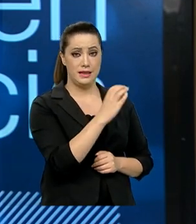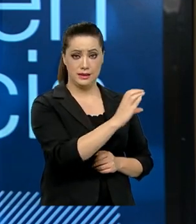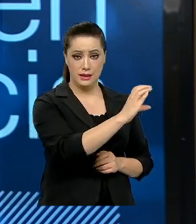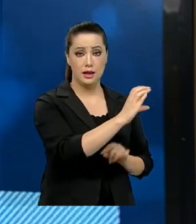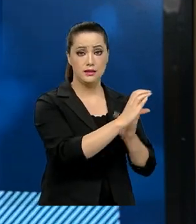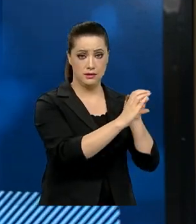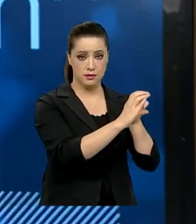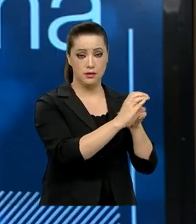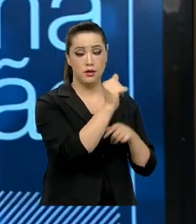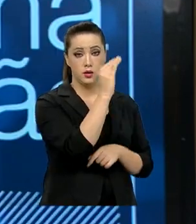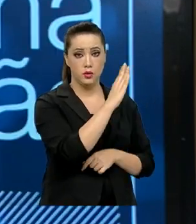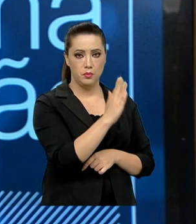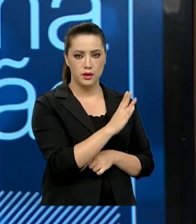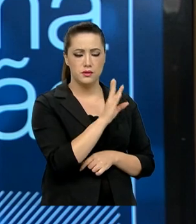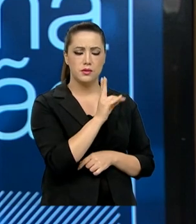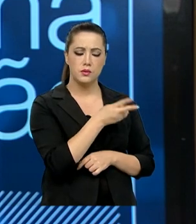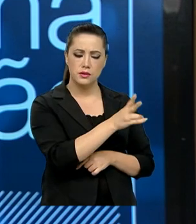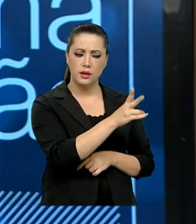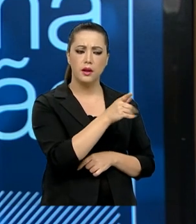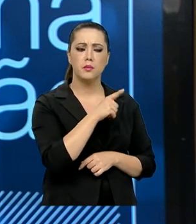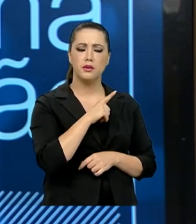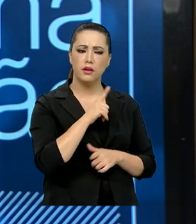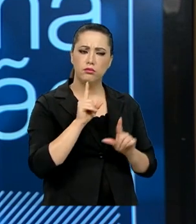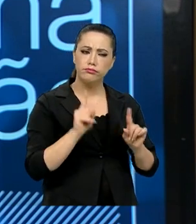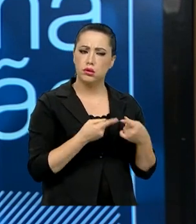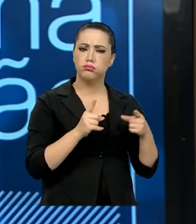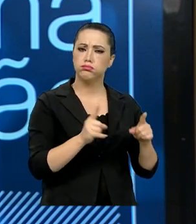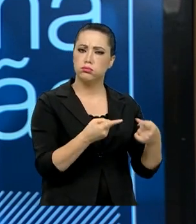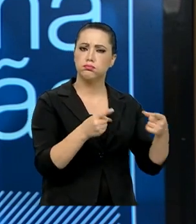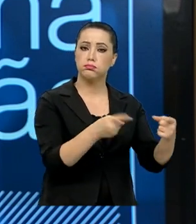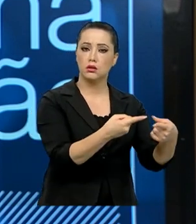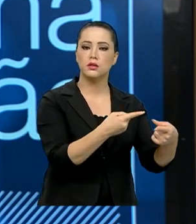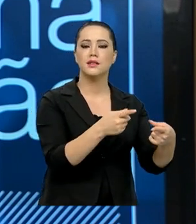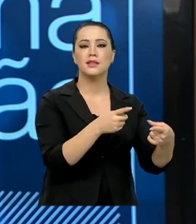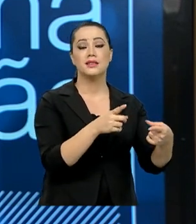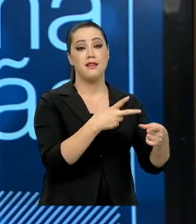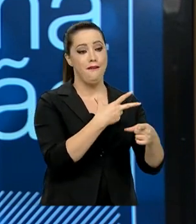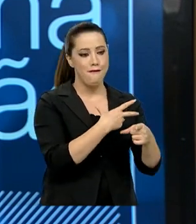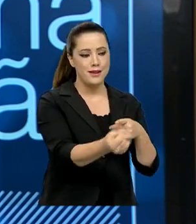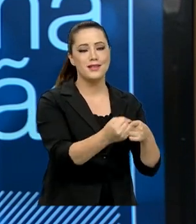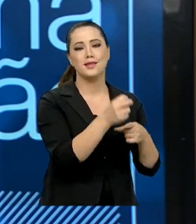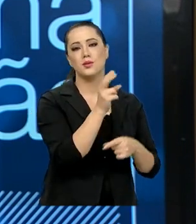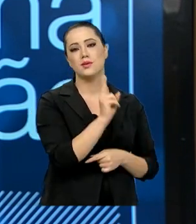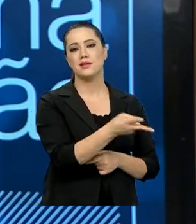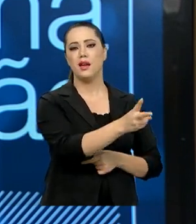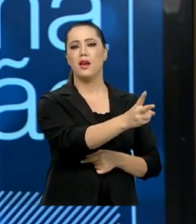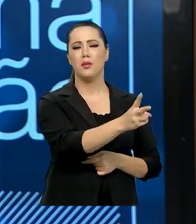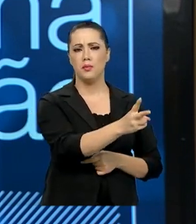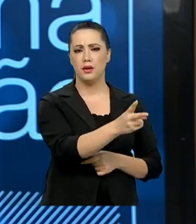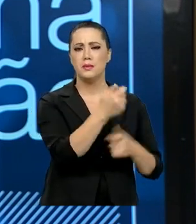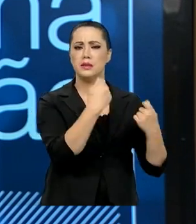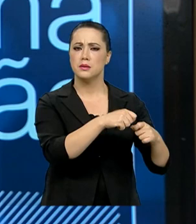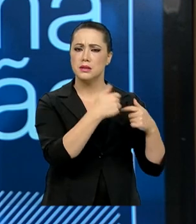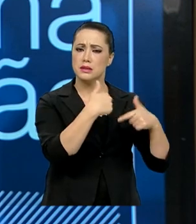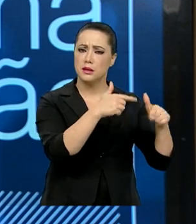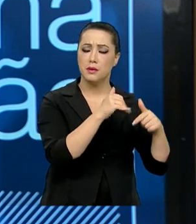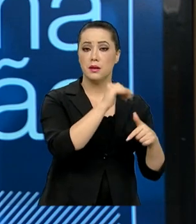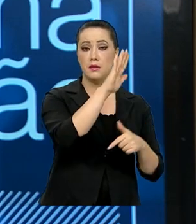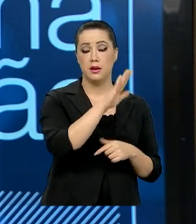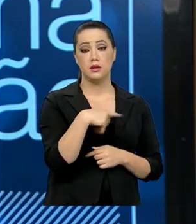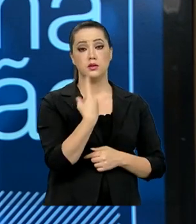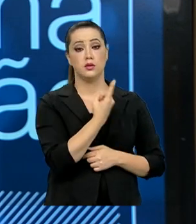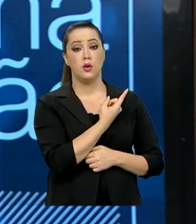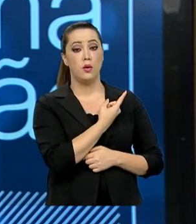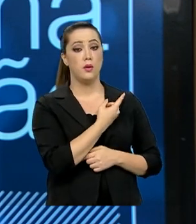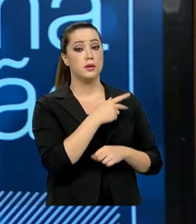longo do tempo e temos muito o que fazer pela frente. Nós somos o 14º país no mundo em